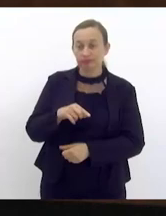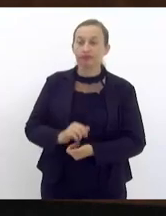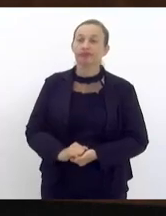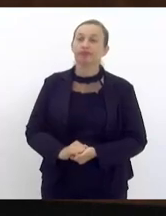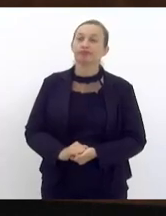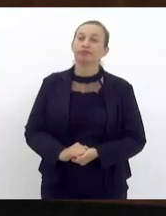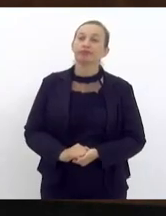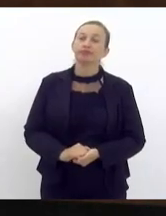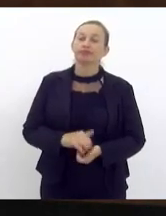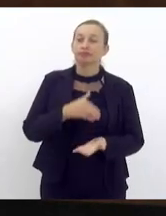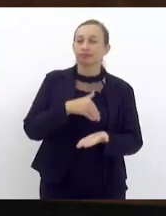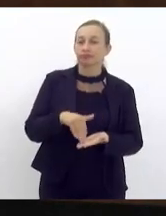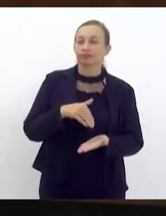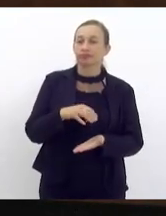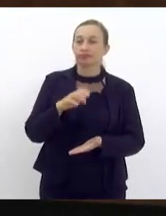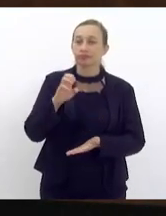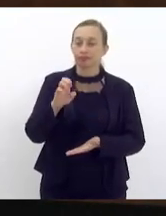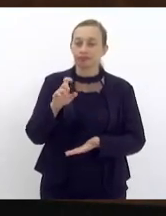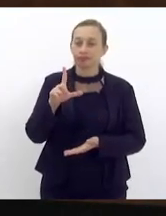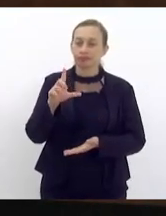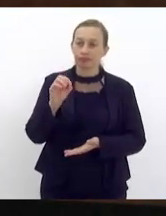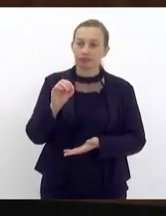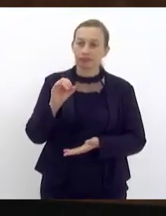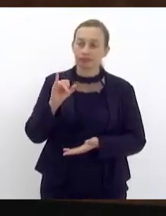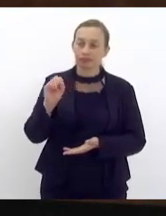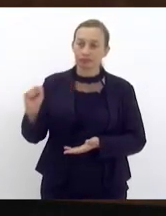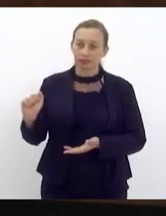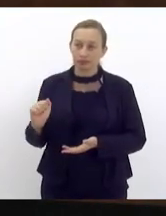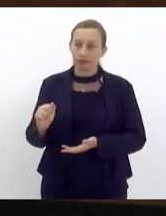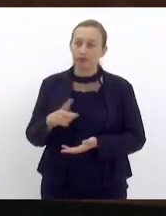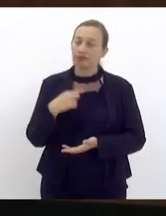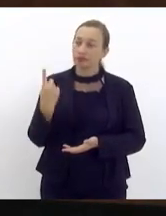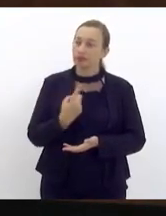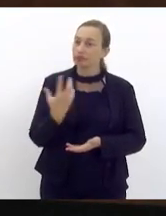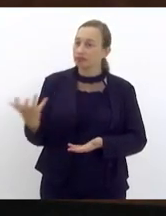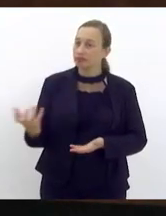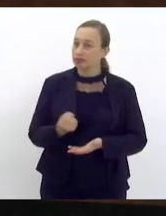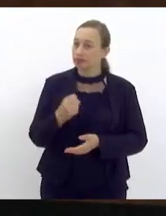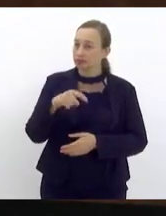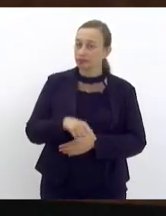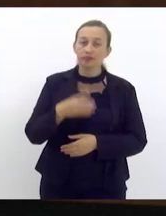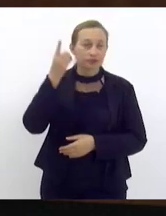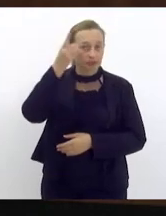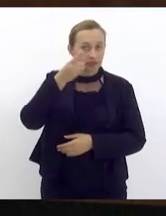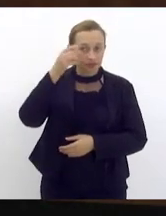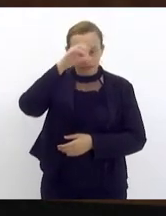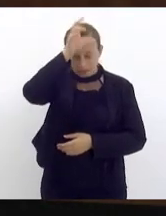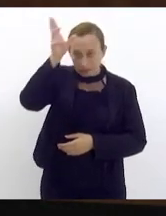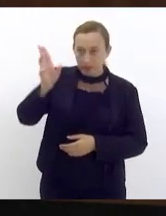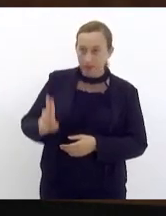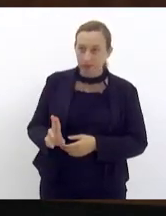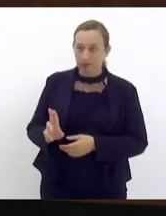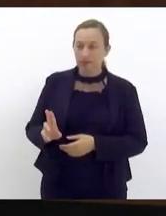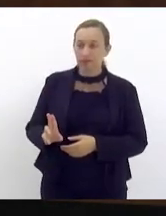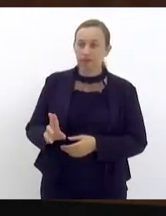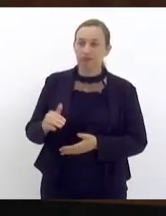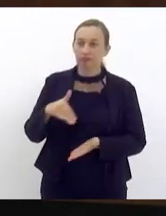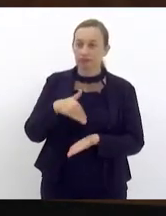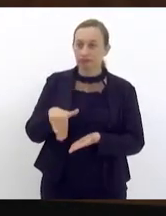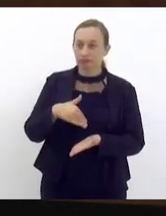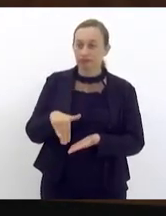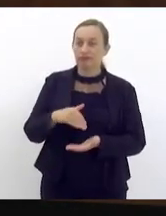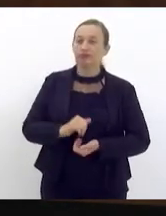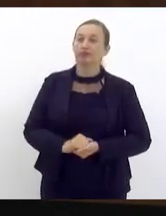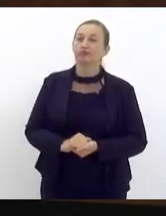secretária Heloísa Guiar que todas nós recebemos aqui deputada Tia Ju a secretária Heloísa Guiar